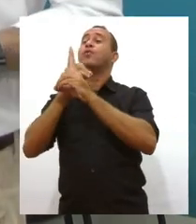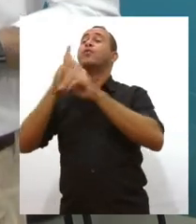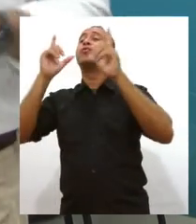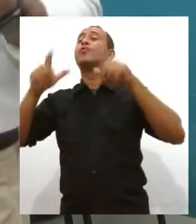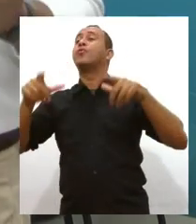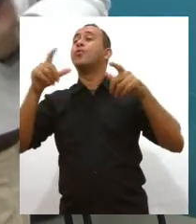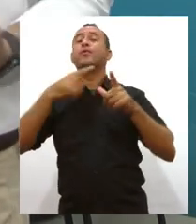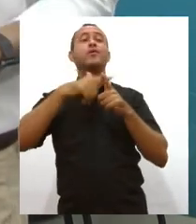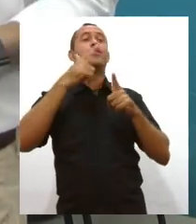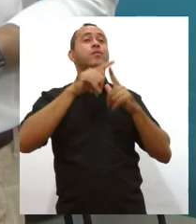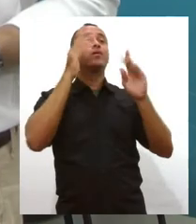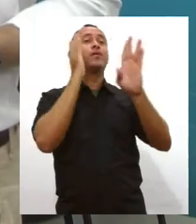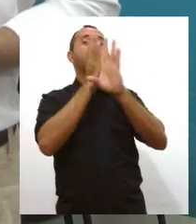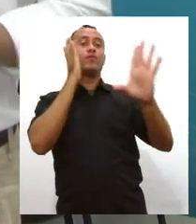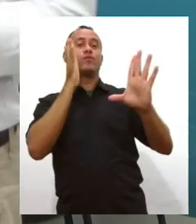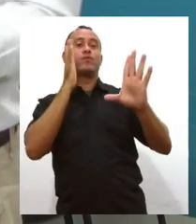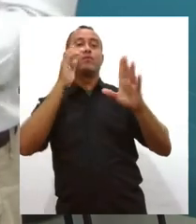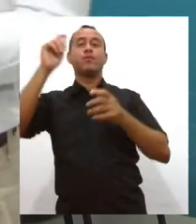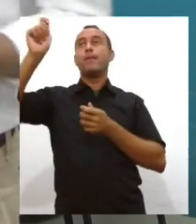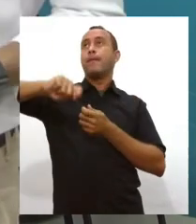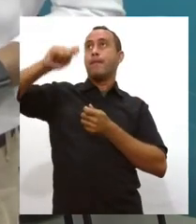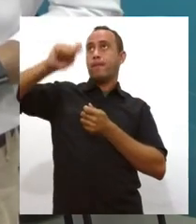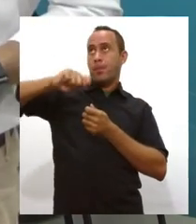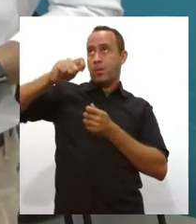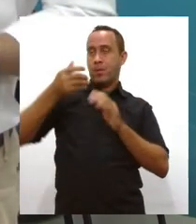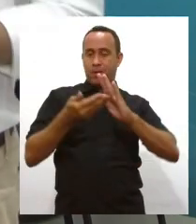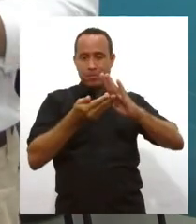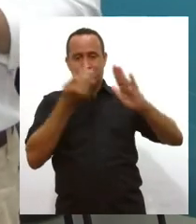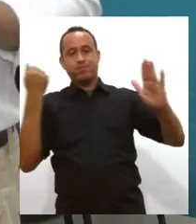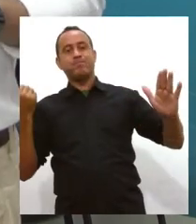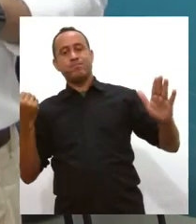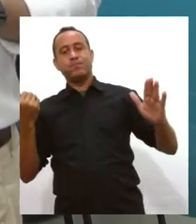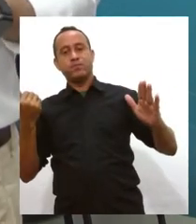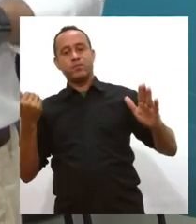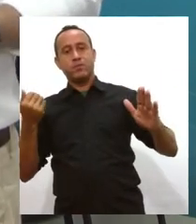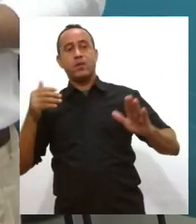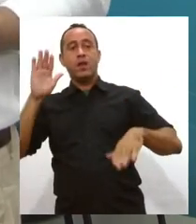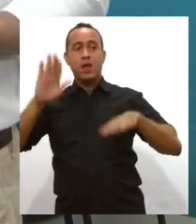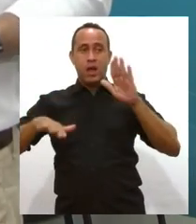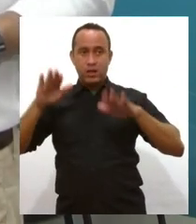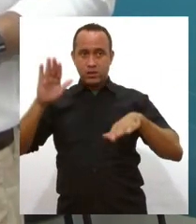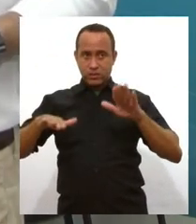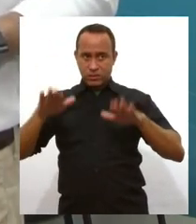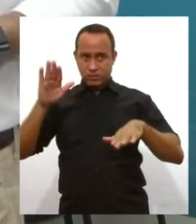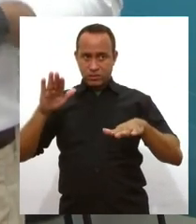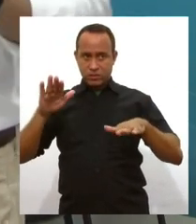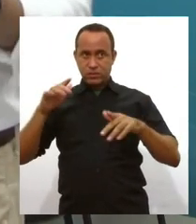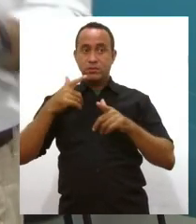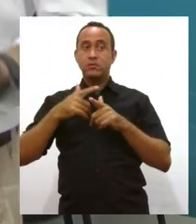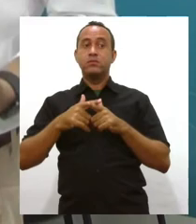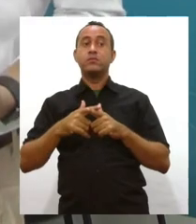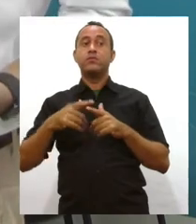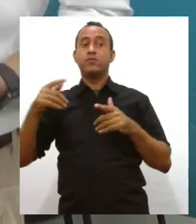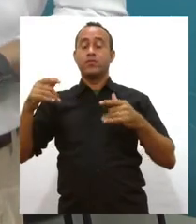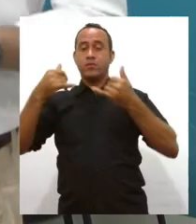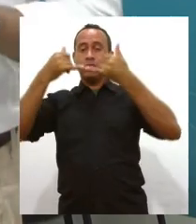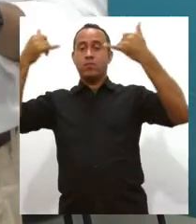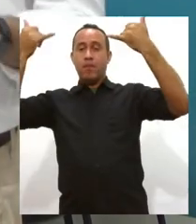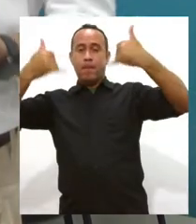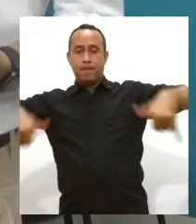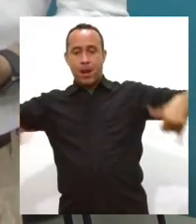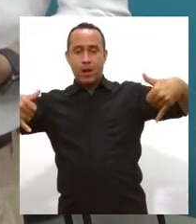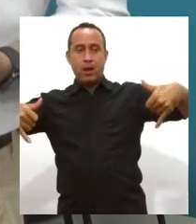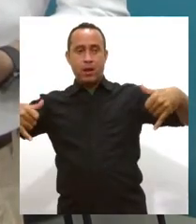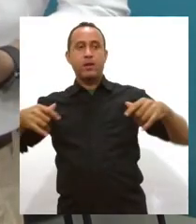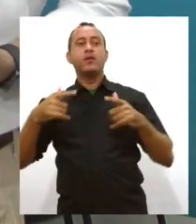a pipa, por exemplo, para poder retirá-la. E, às vezes, provocam cabos partidos e o